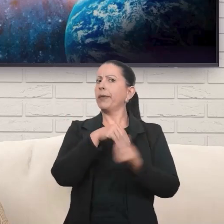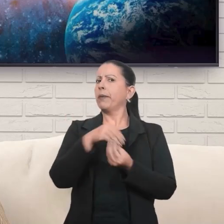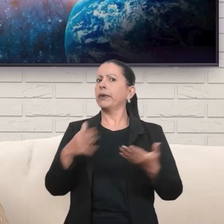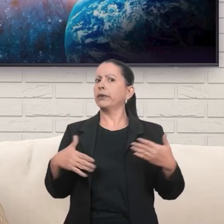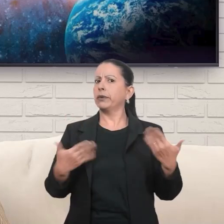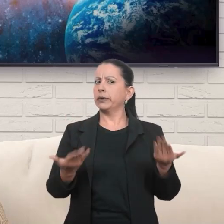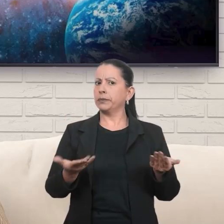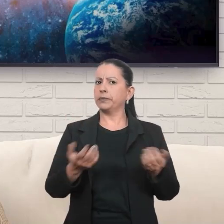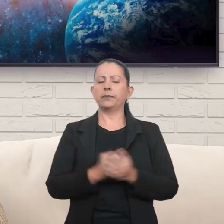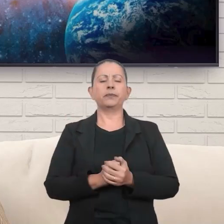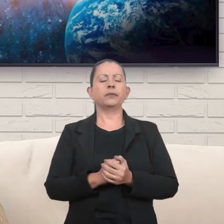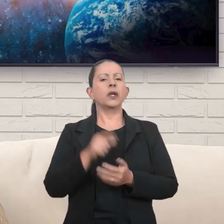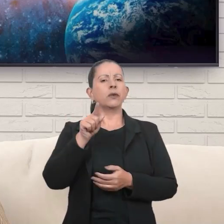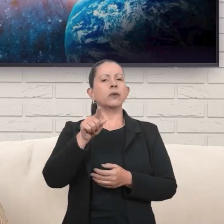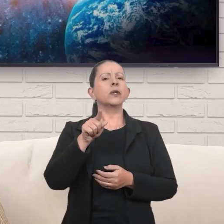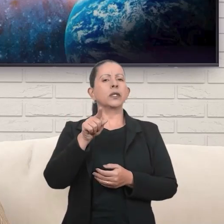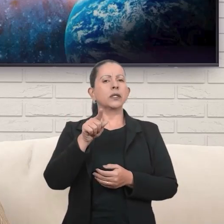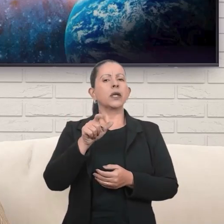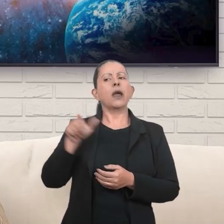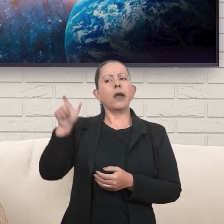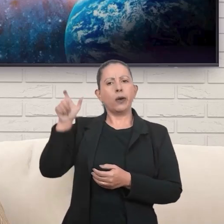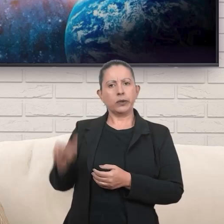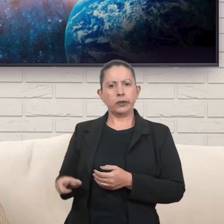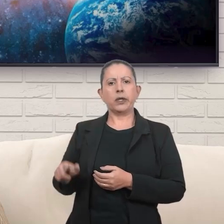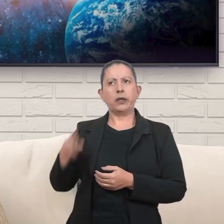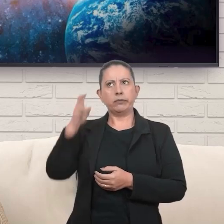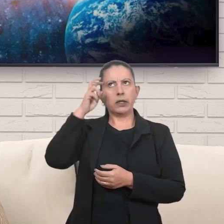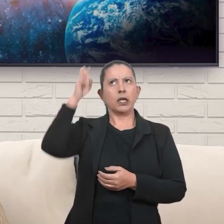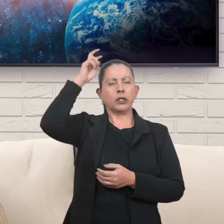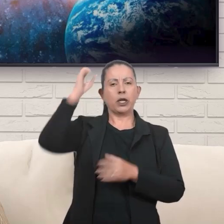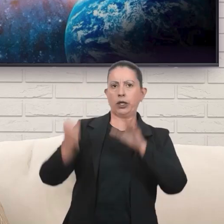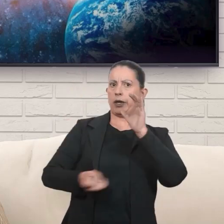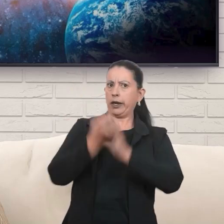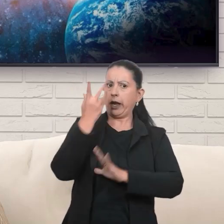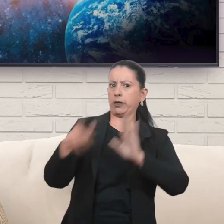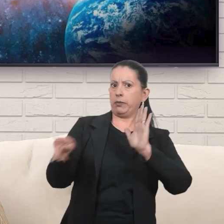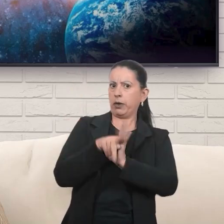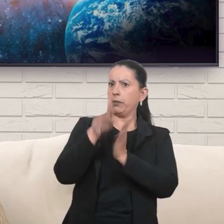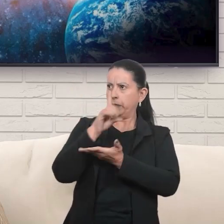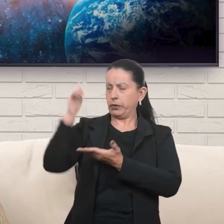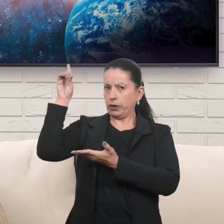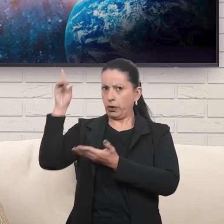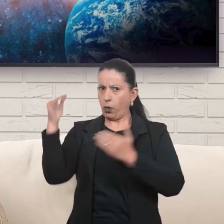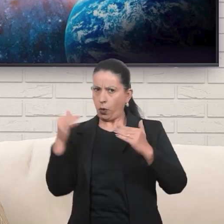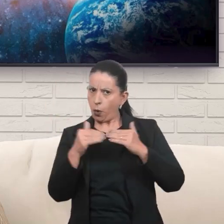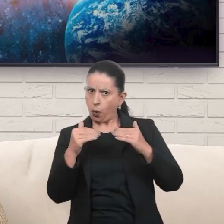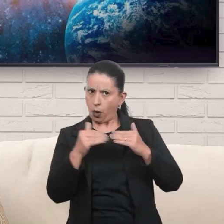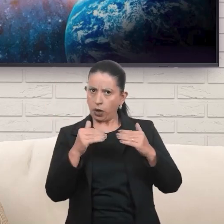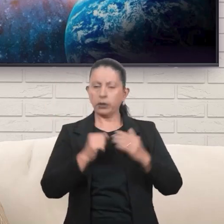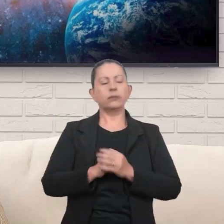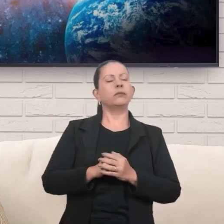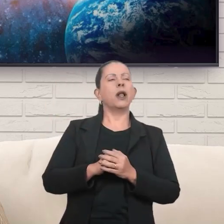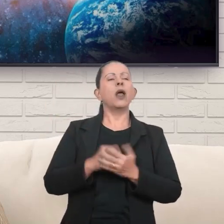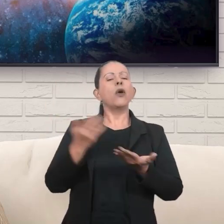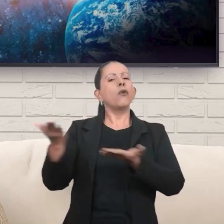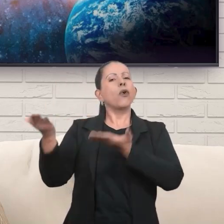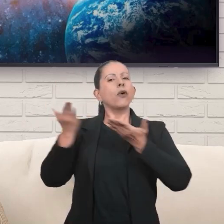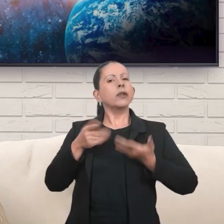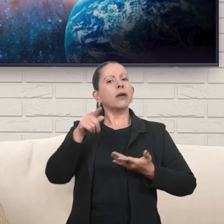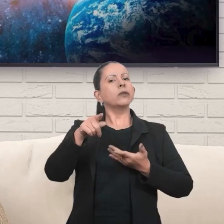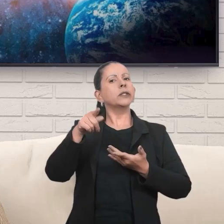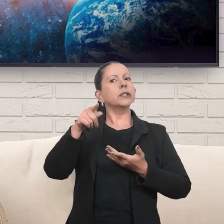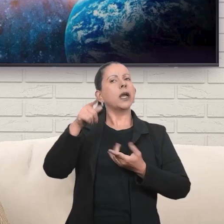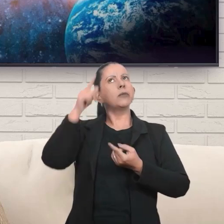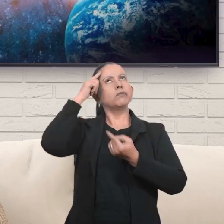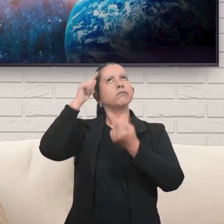misturam? Você é um ser inteligente criado por Deus, concorda? Então eu te convido para raciocinar